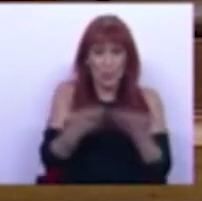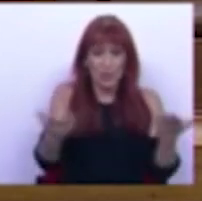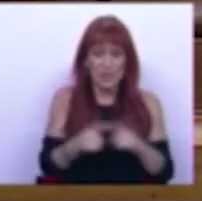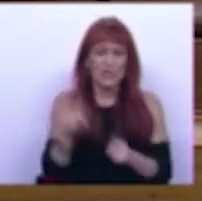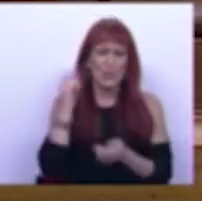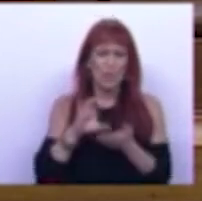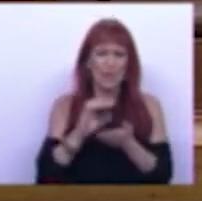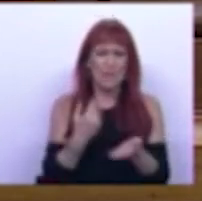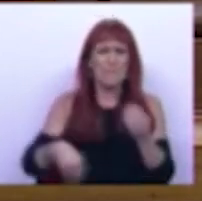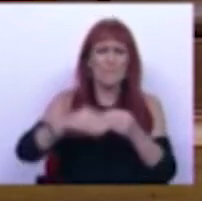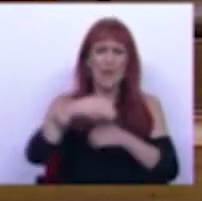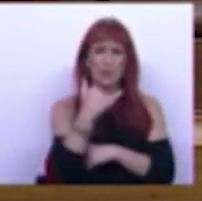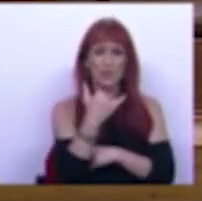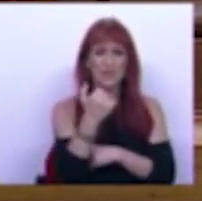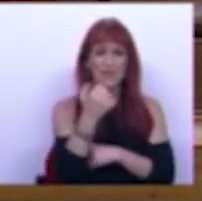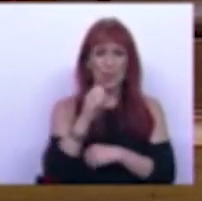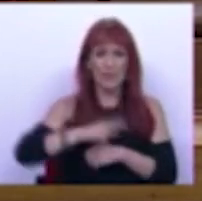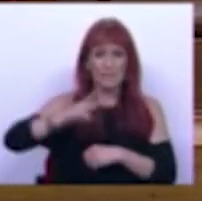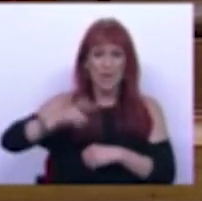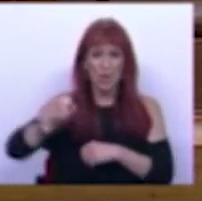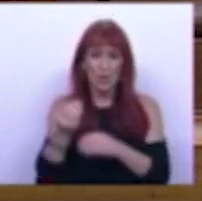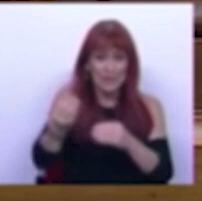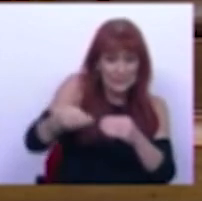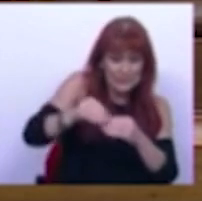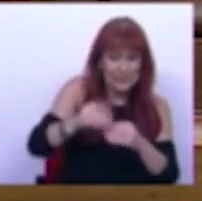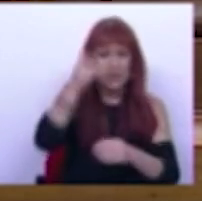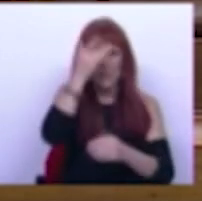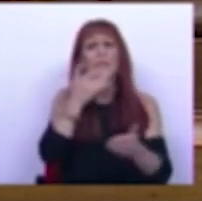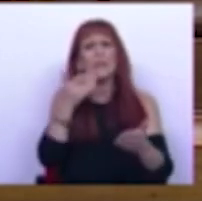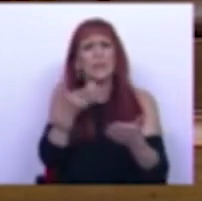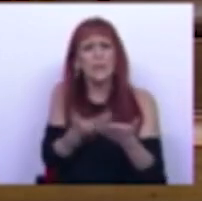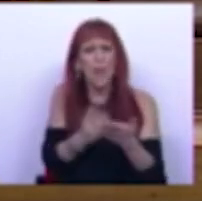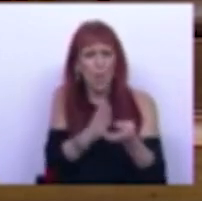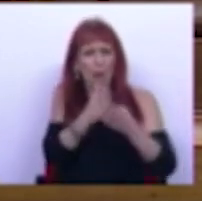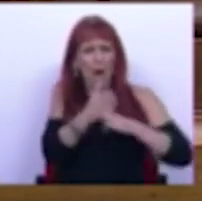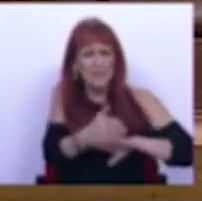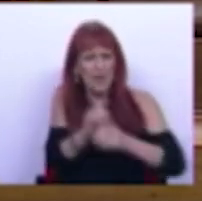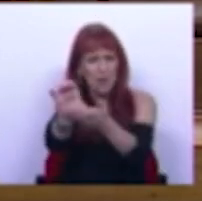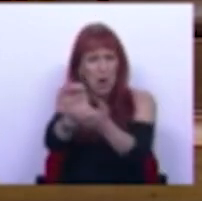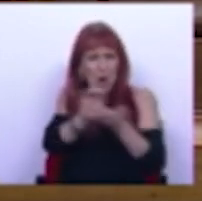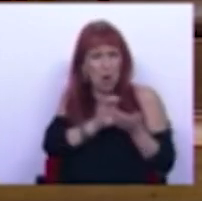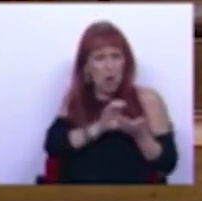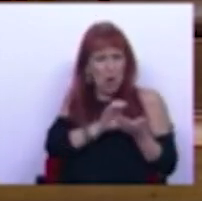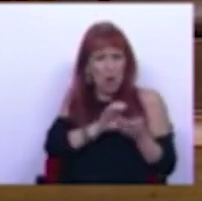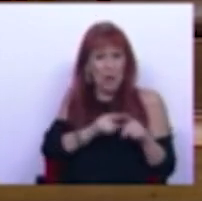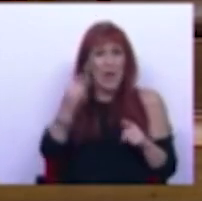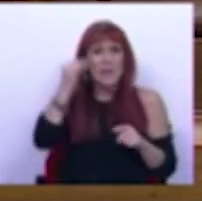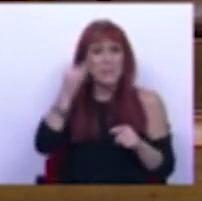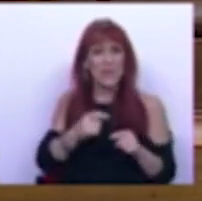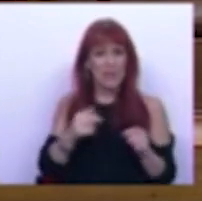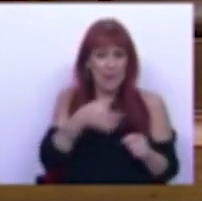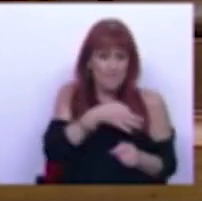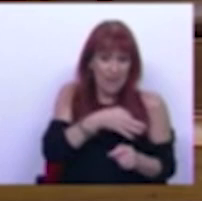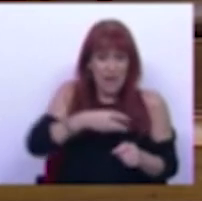uma verba de mais de 250 milhões de euros, facilitando assim o acesso ao financiamento, em especial para as